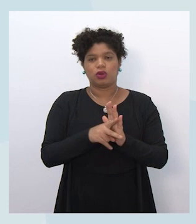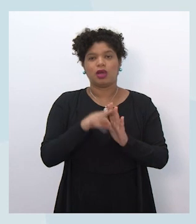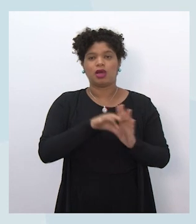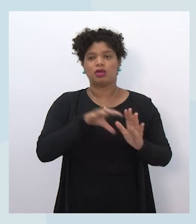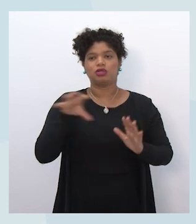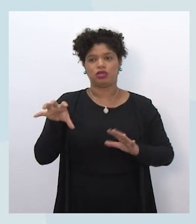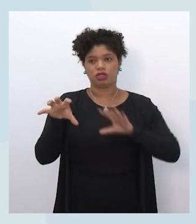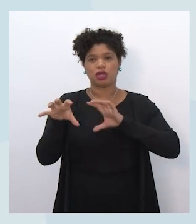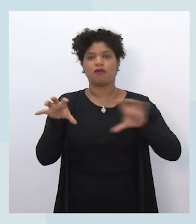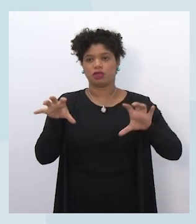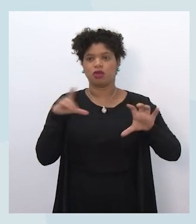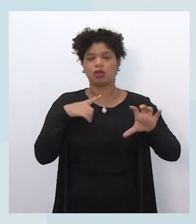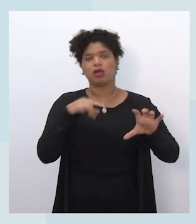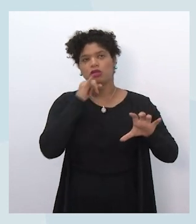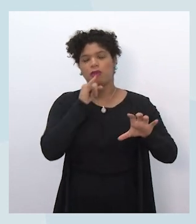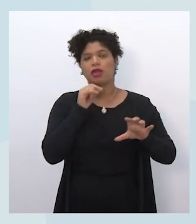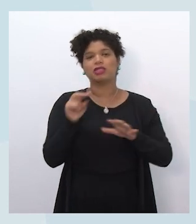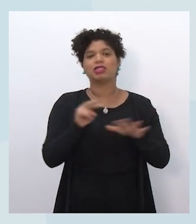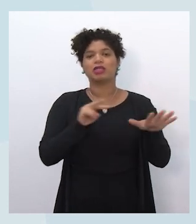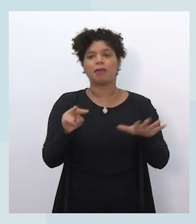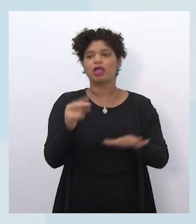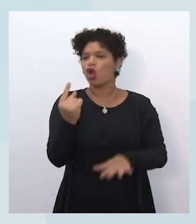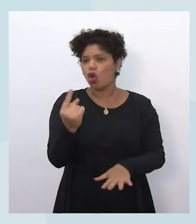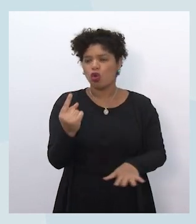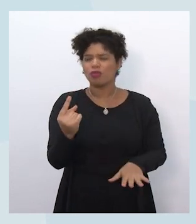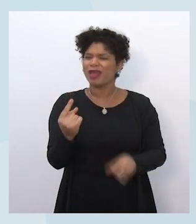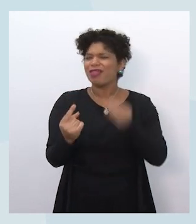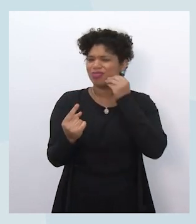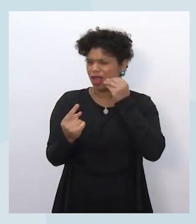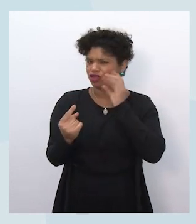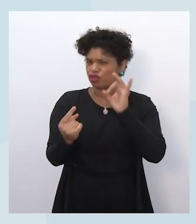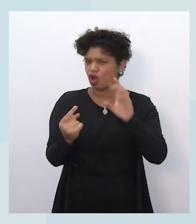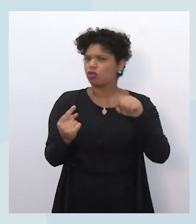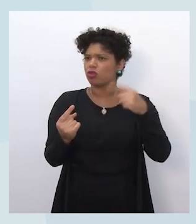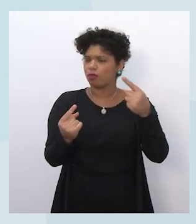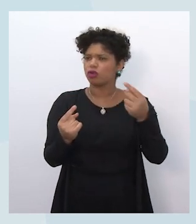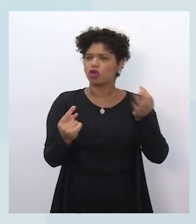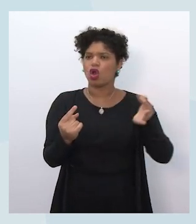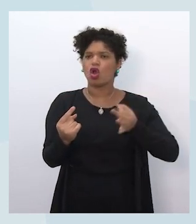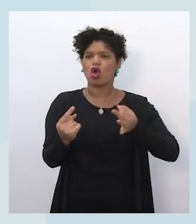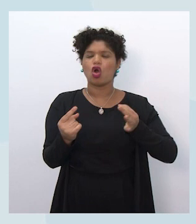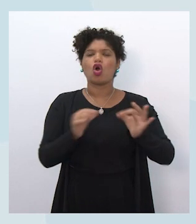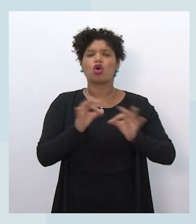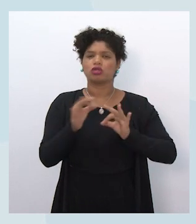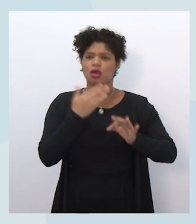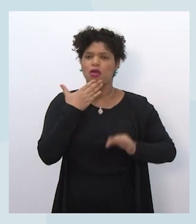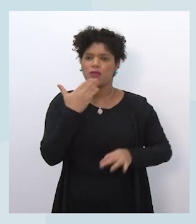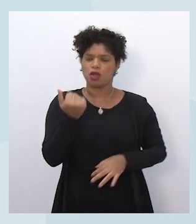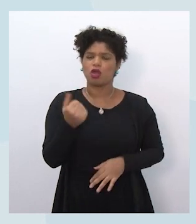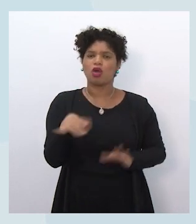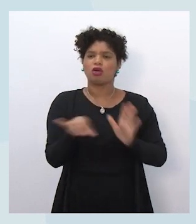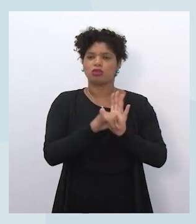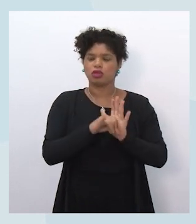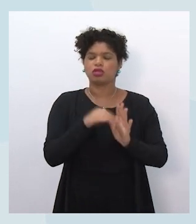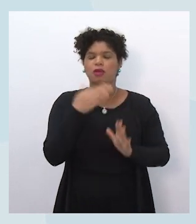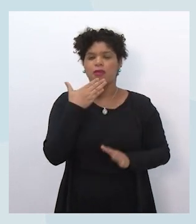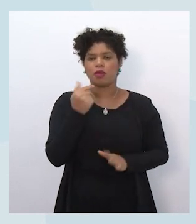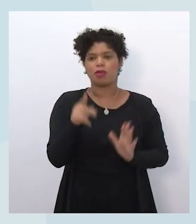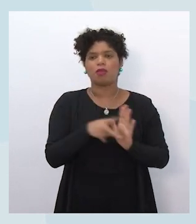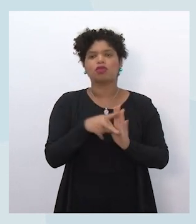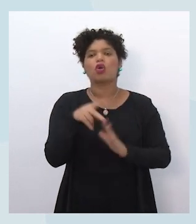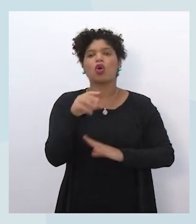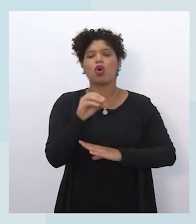aí tem um exemplo de semana 1, isso aqui ainda é uma versão de testes, isso vai estar um pouco mais adequado às identidades visuais do nosso aplicativo,